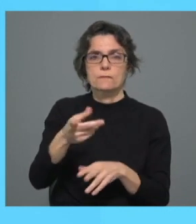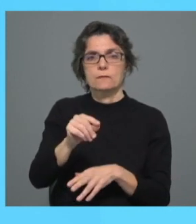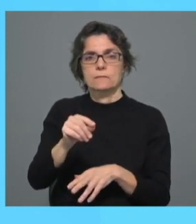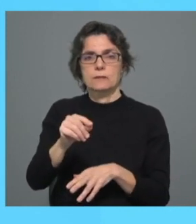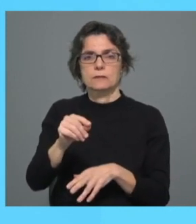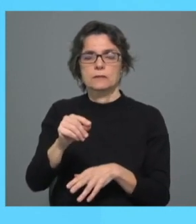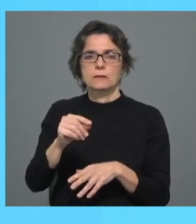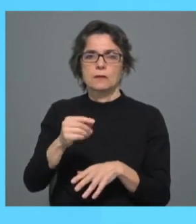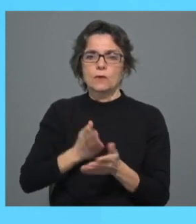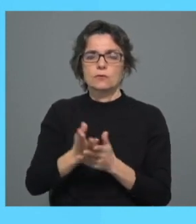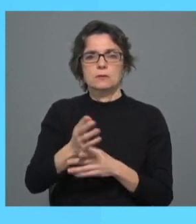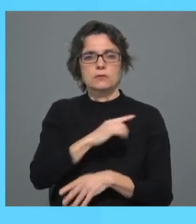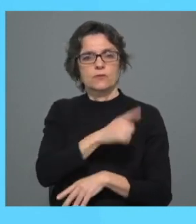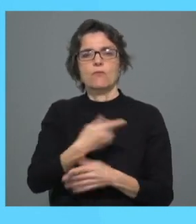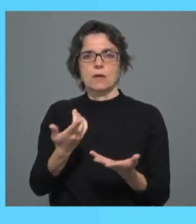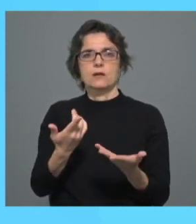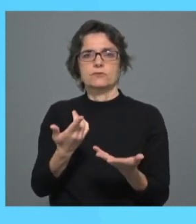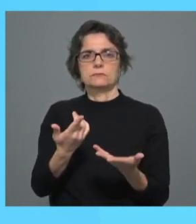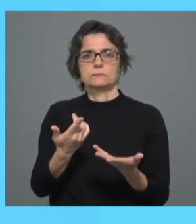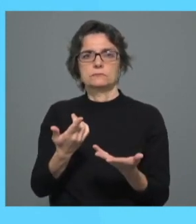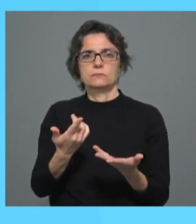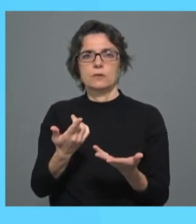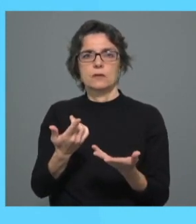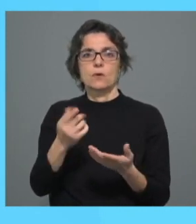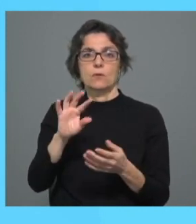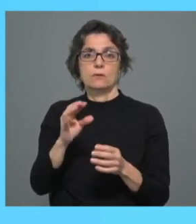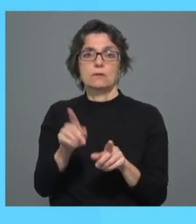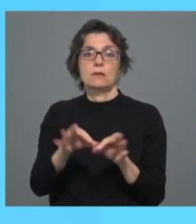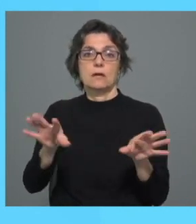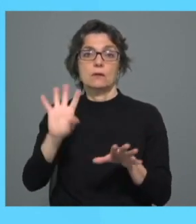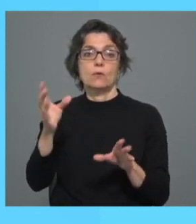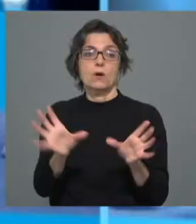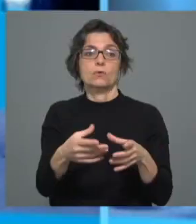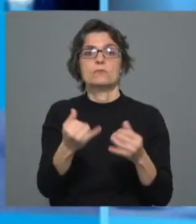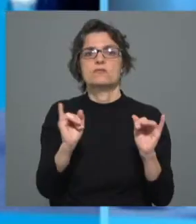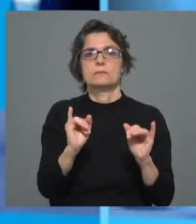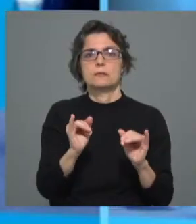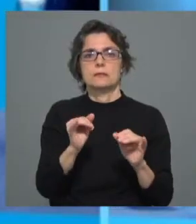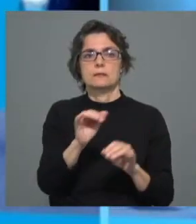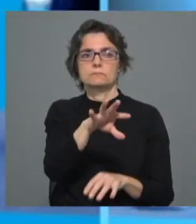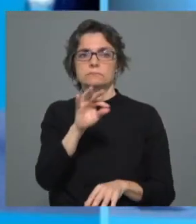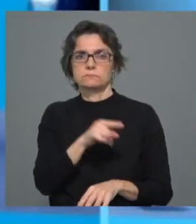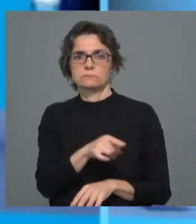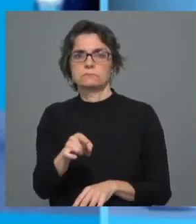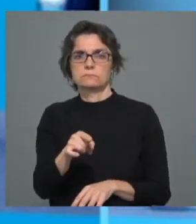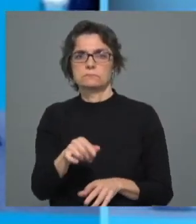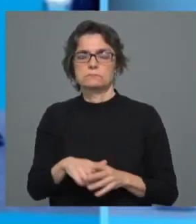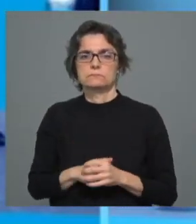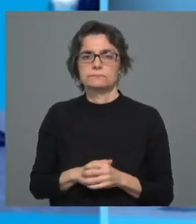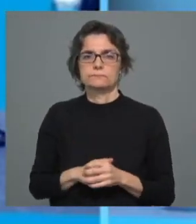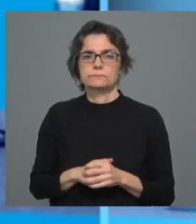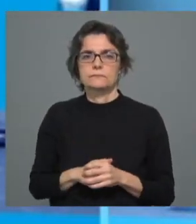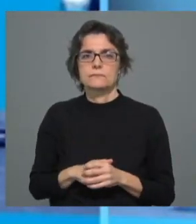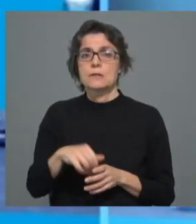que se tomou esta decisão de convocar uma comissão independente? Sim, creio que sim, enfim, é isso que se espera, que